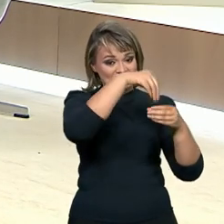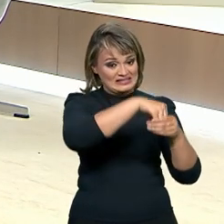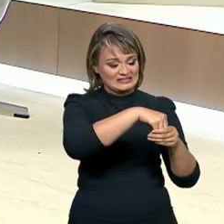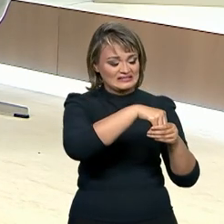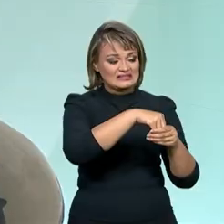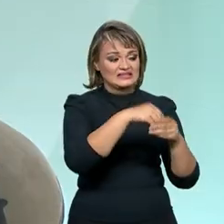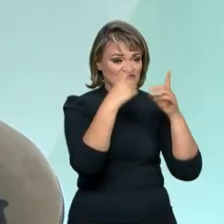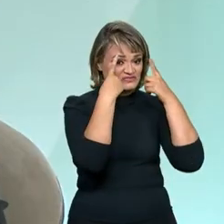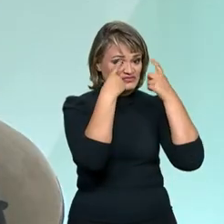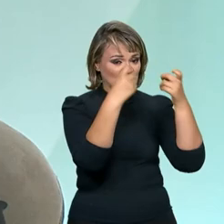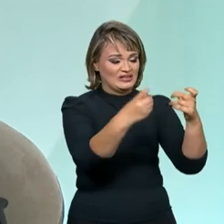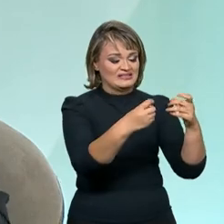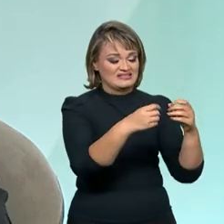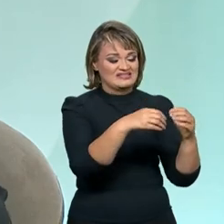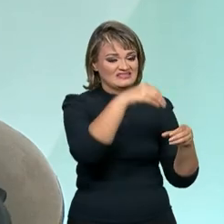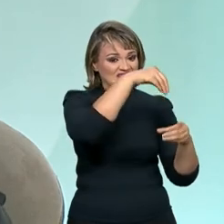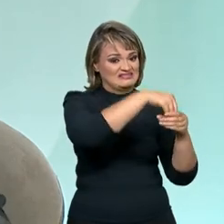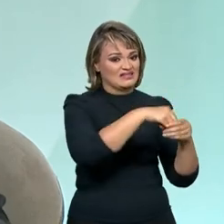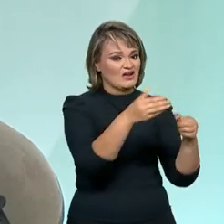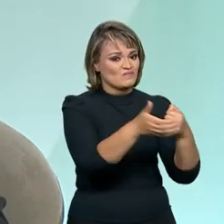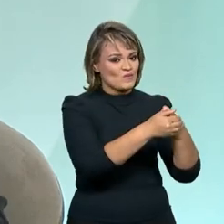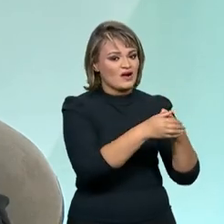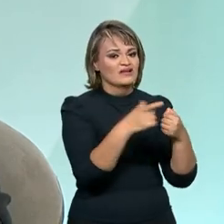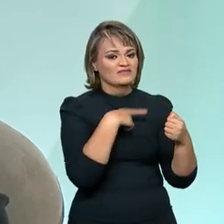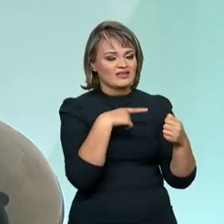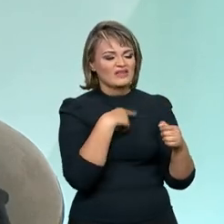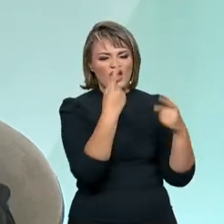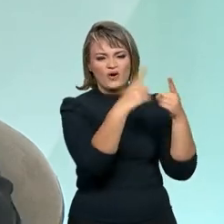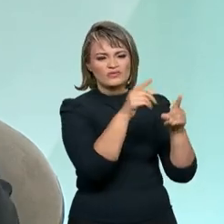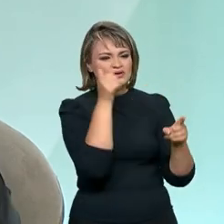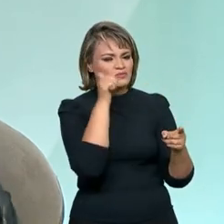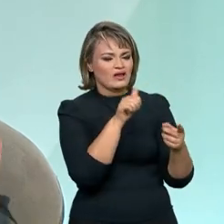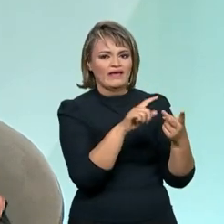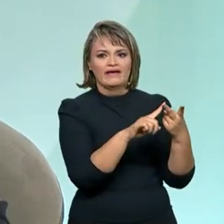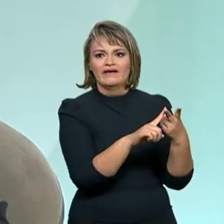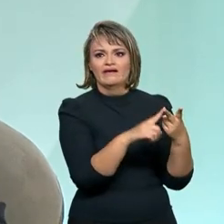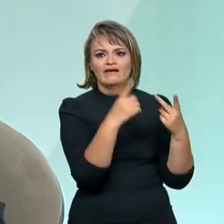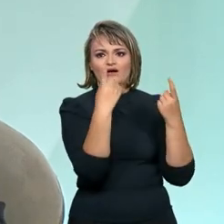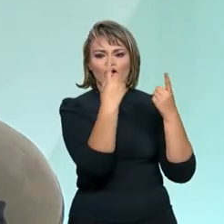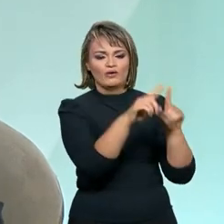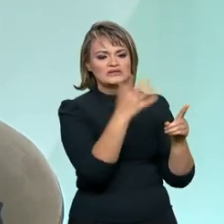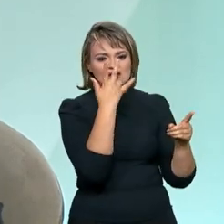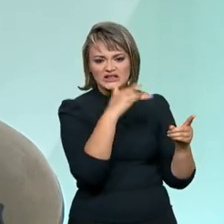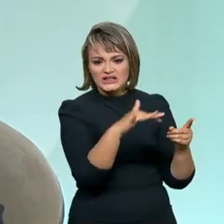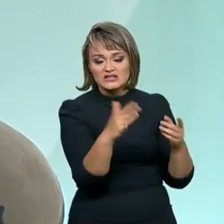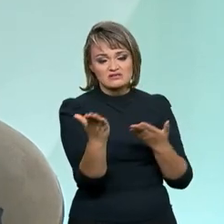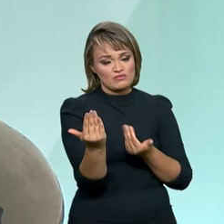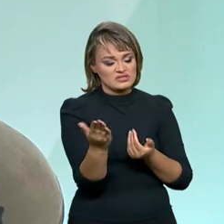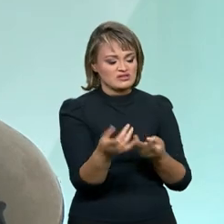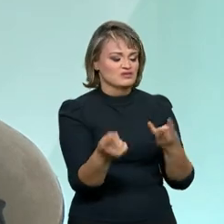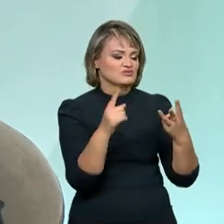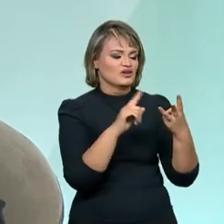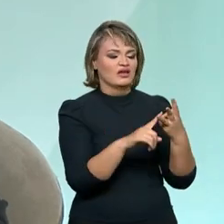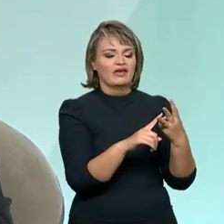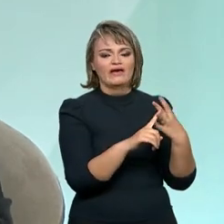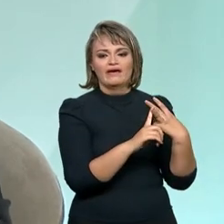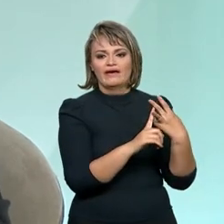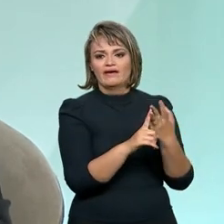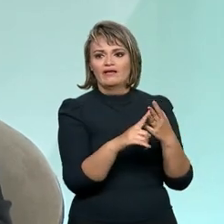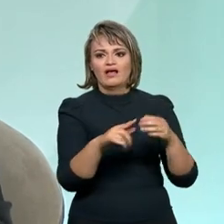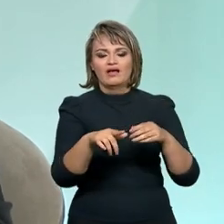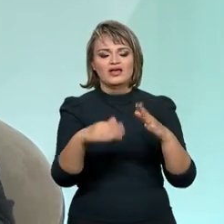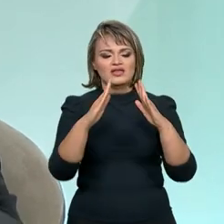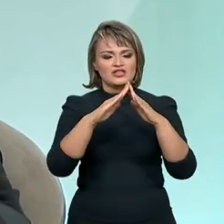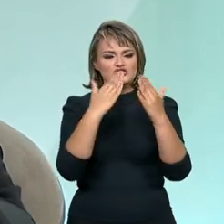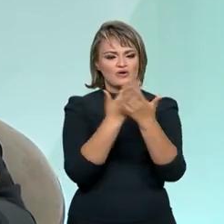aumento da violência doméstica, aumento da violência contra a mulher, aumento da violência contra a criança ou adolescente, o fechamento